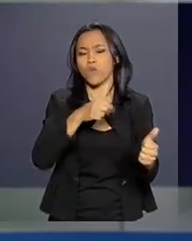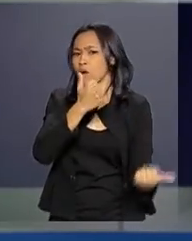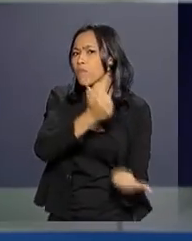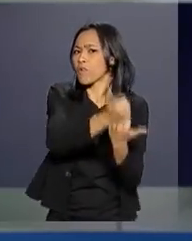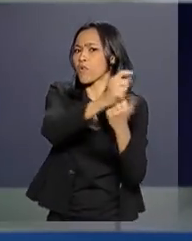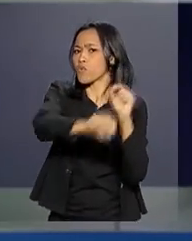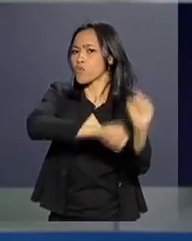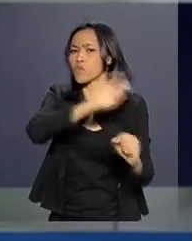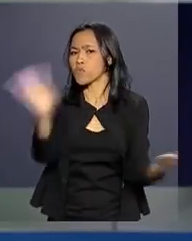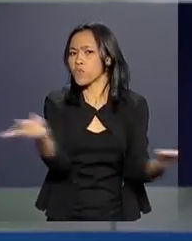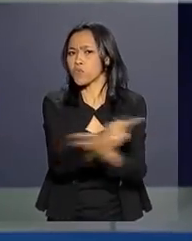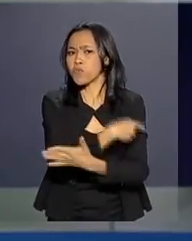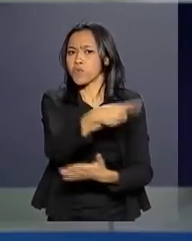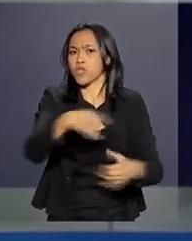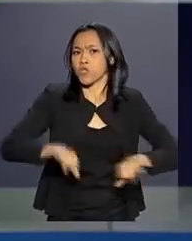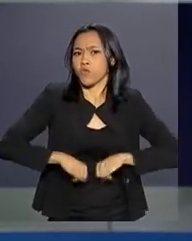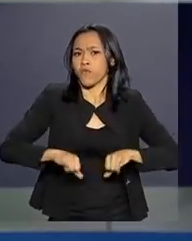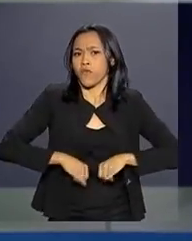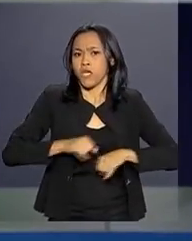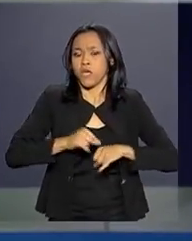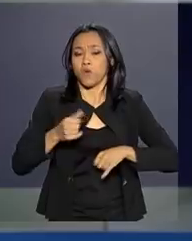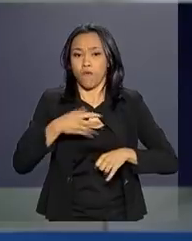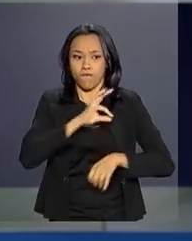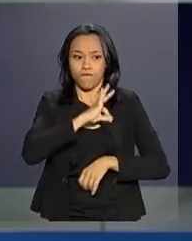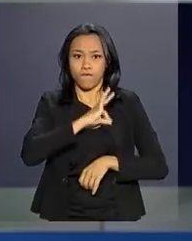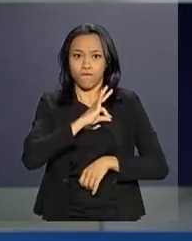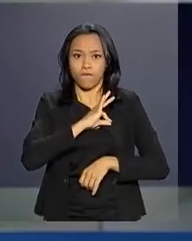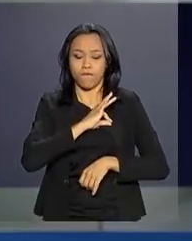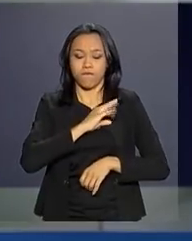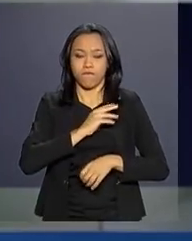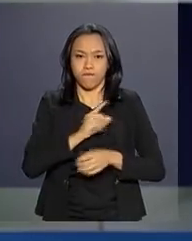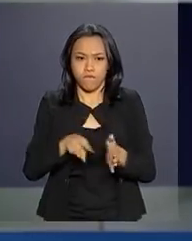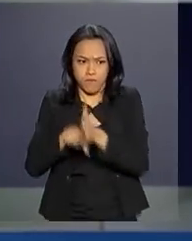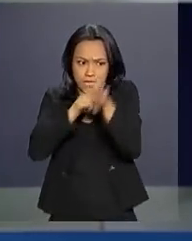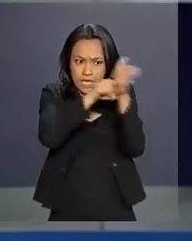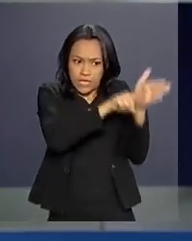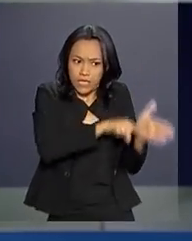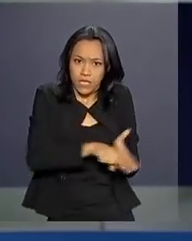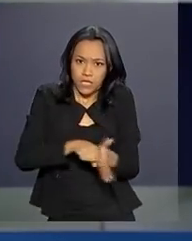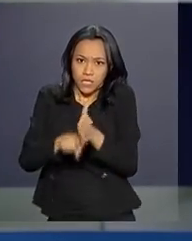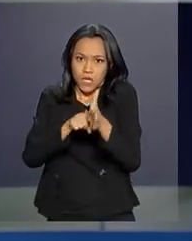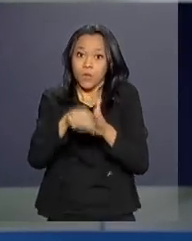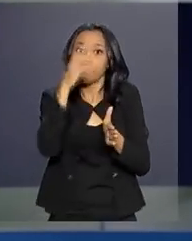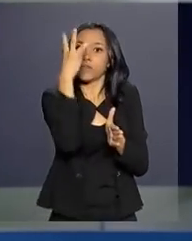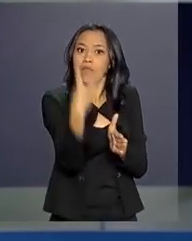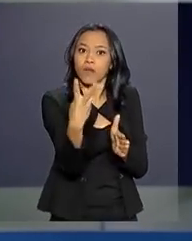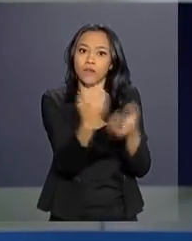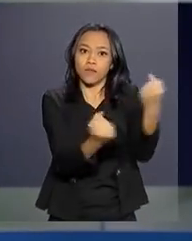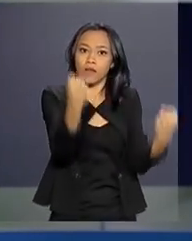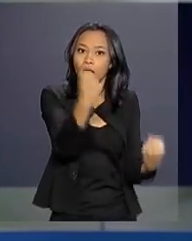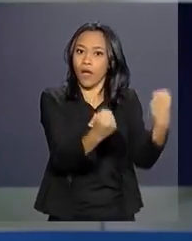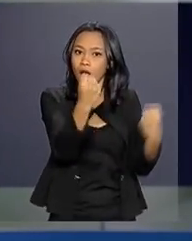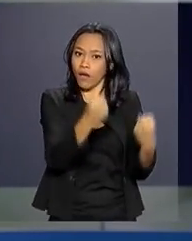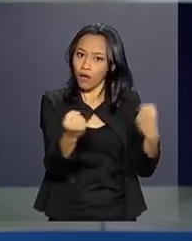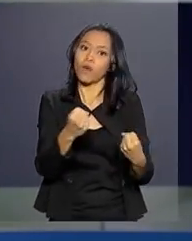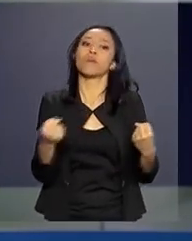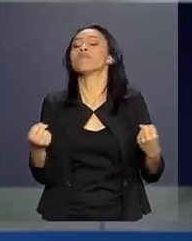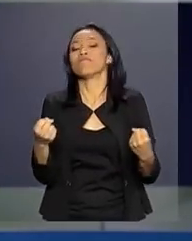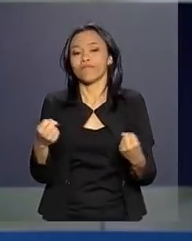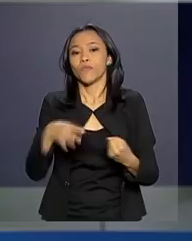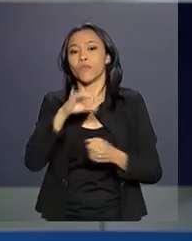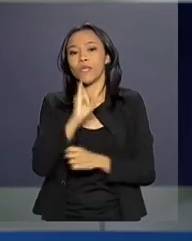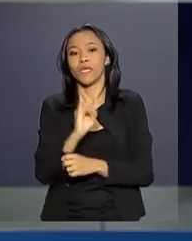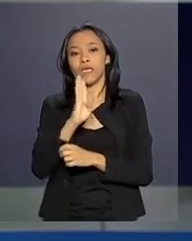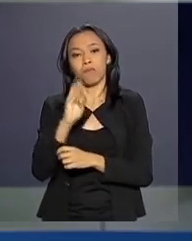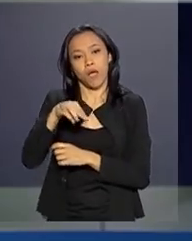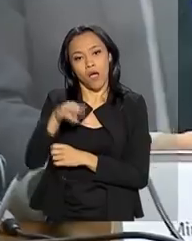ataques sofridos pelos fiscais. Só no último sábado, em Buritis, Rondônia, três viaturas do Ibama foram incendiadas. Um suspeito